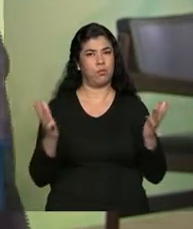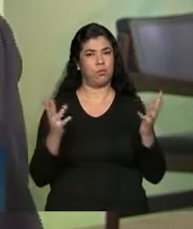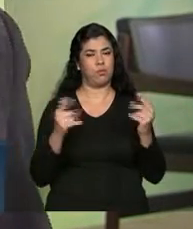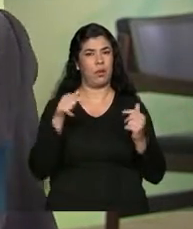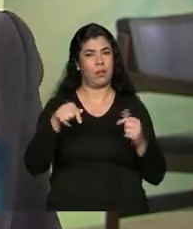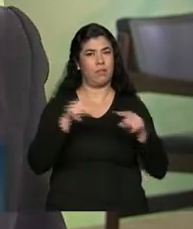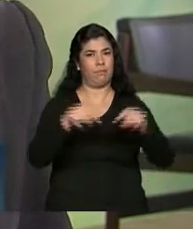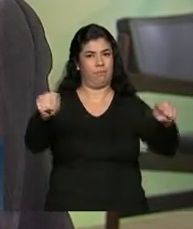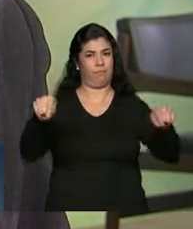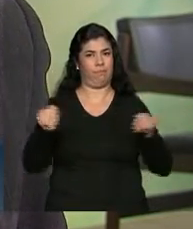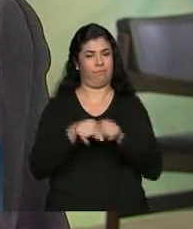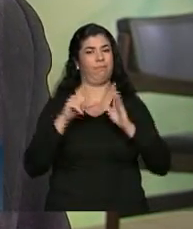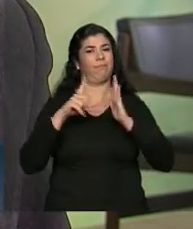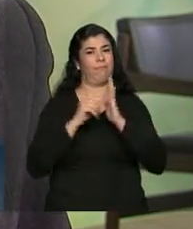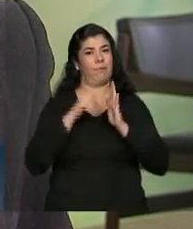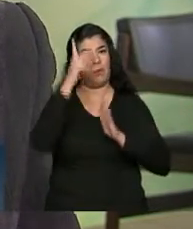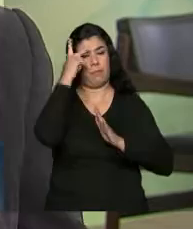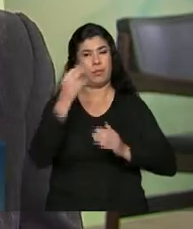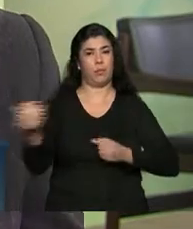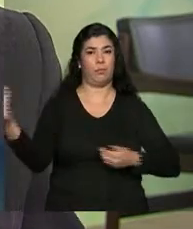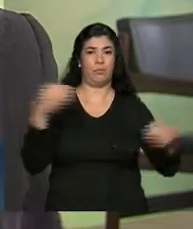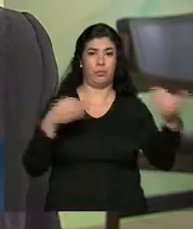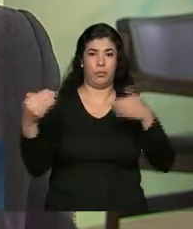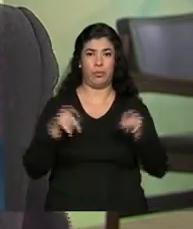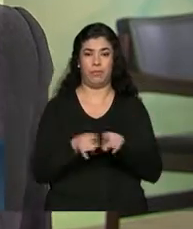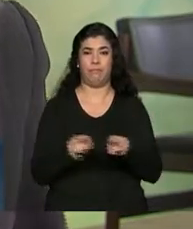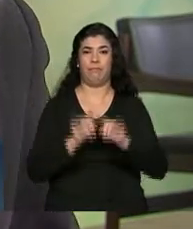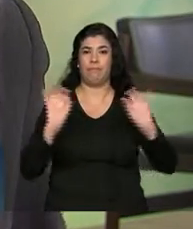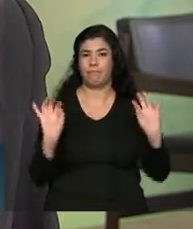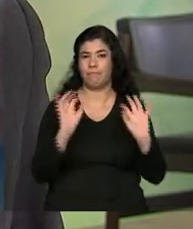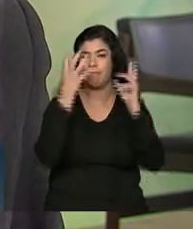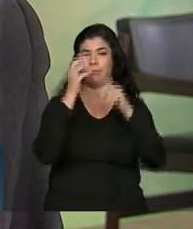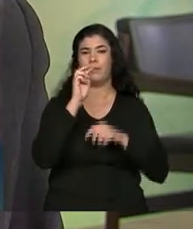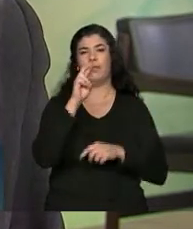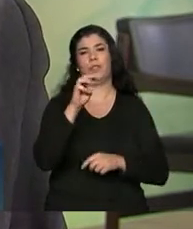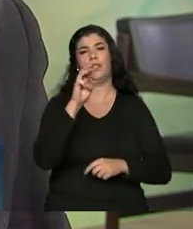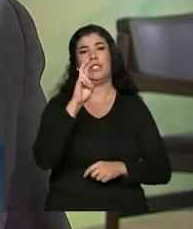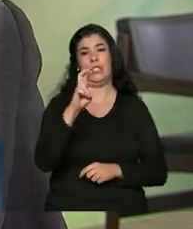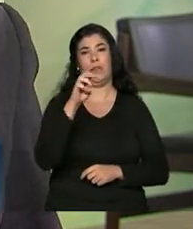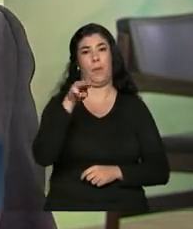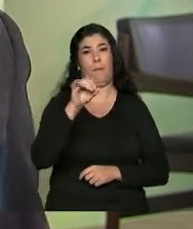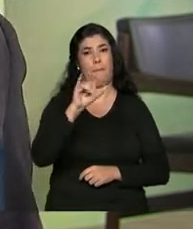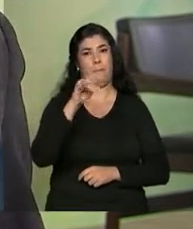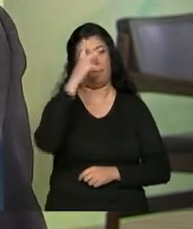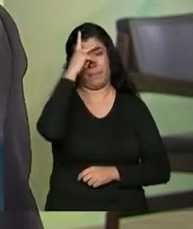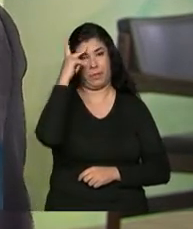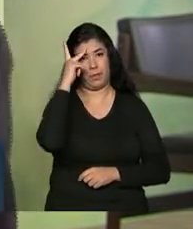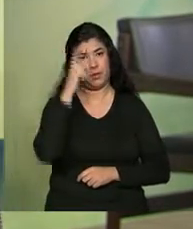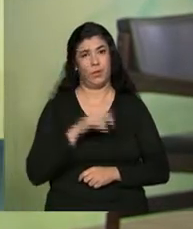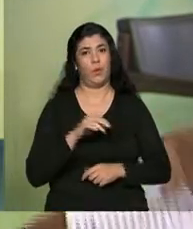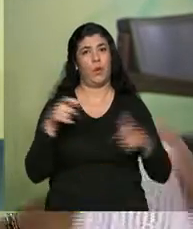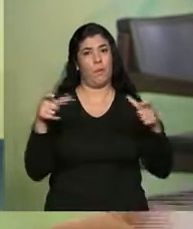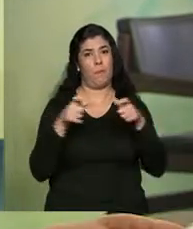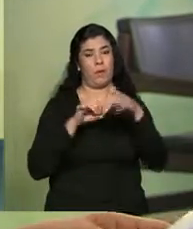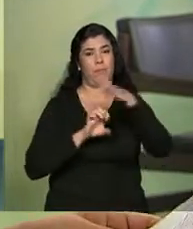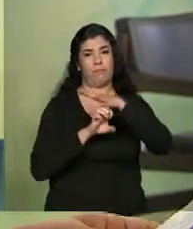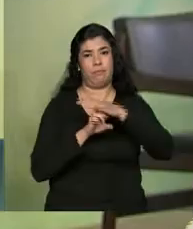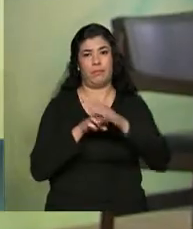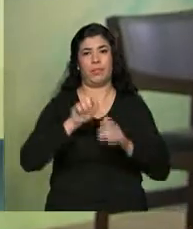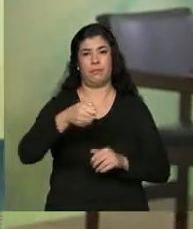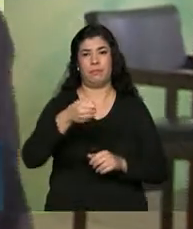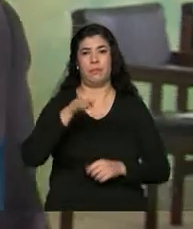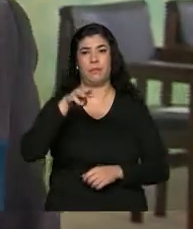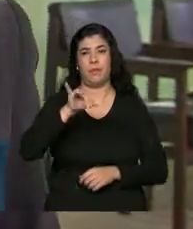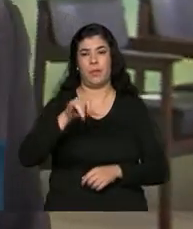Palácio do Planalto. pessoas estão chegando para participar dessa cerimônia de comemoração dos 5 milhões de empreendedores individuais. E aqui do meu lado